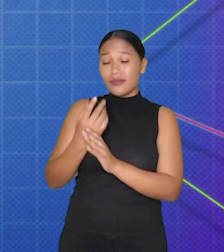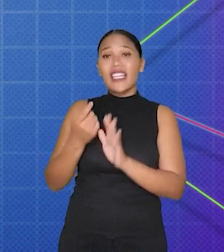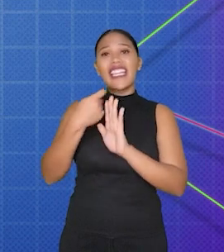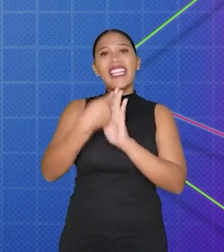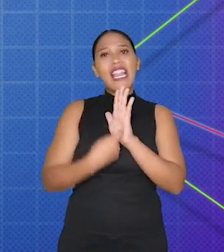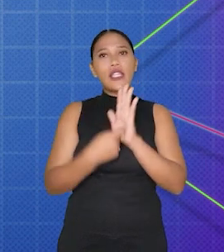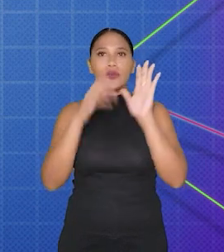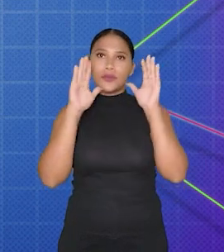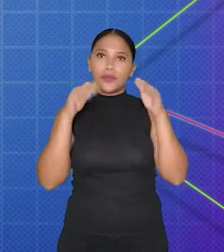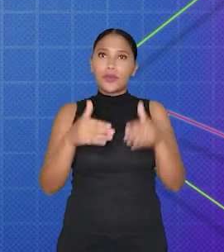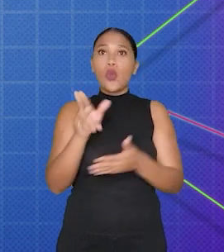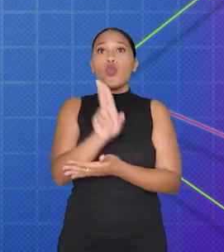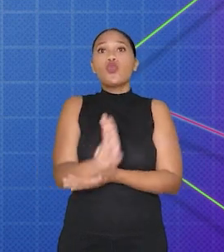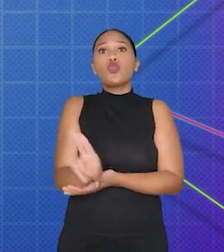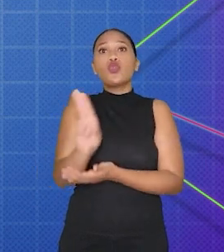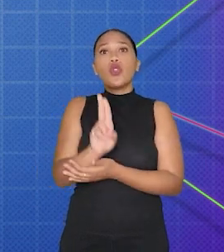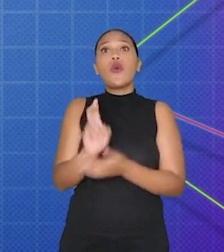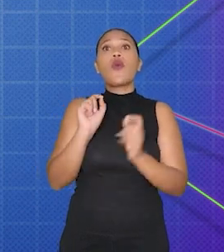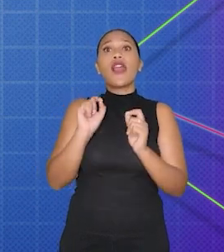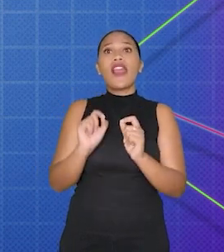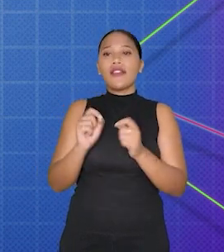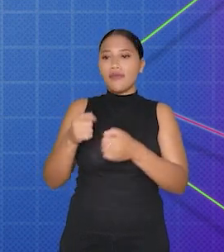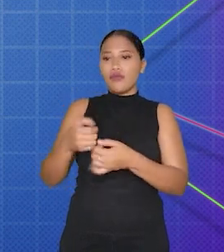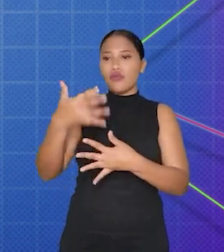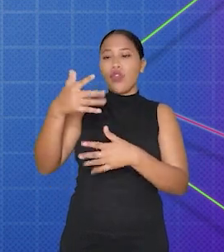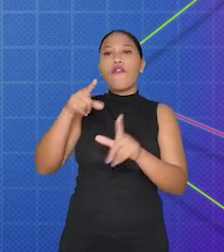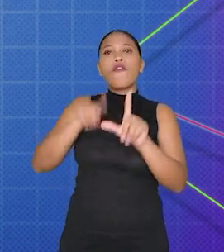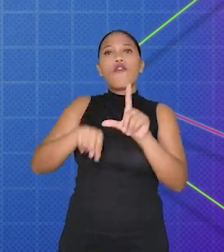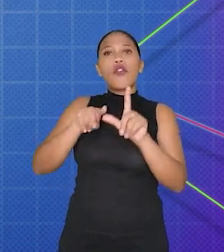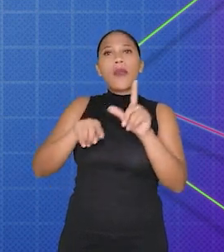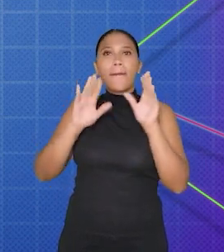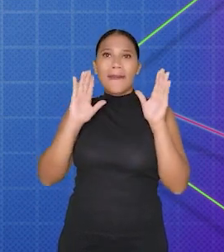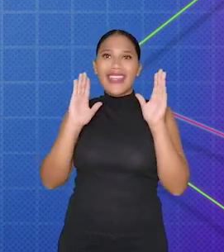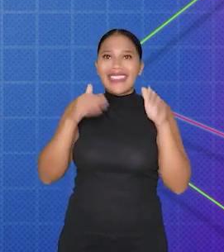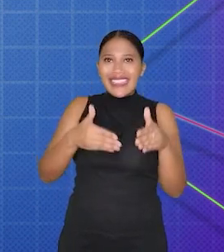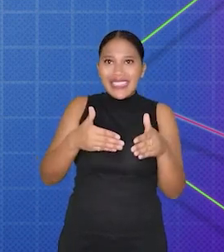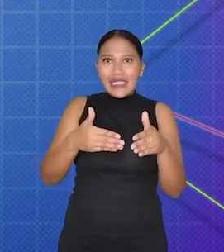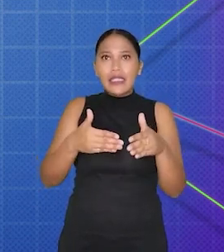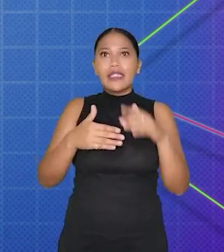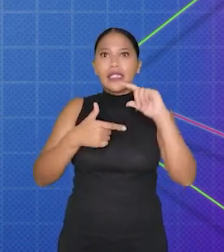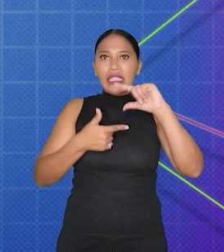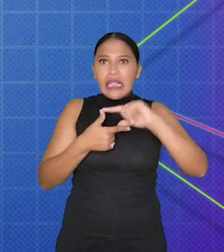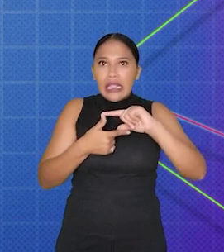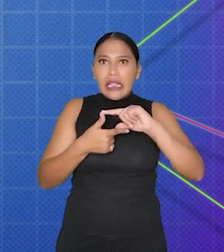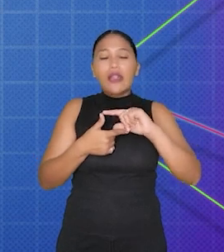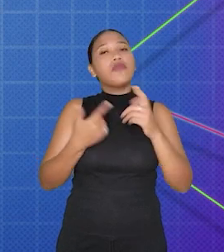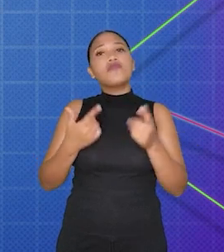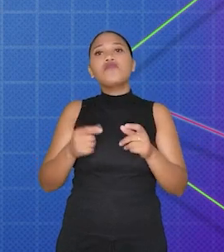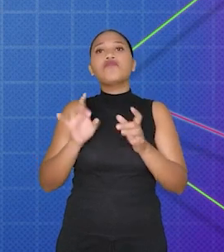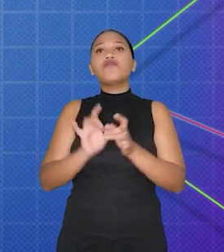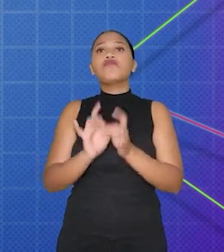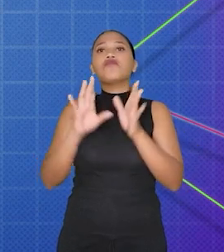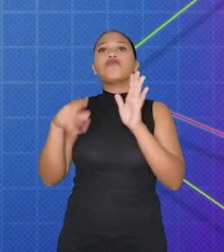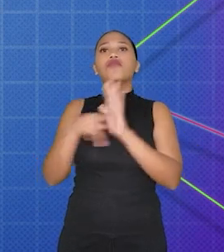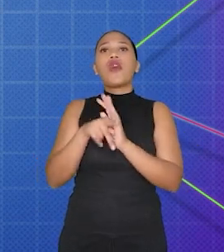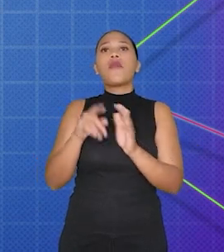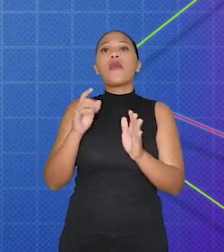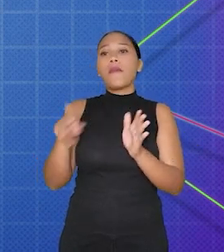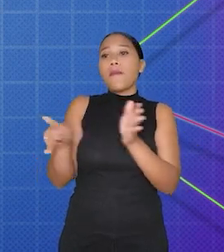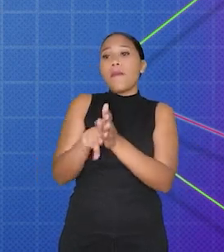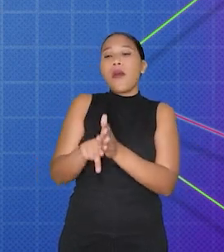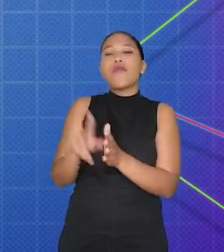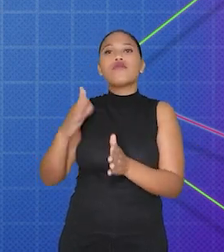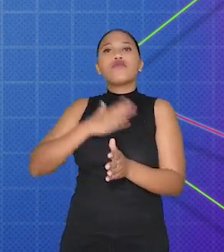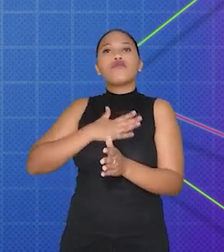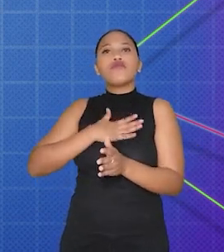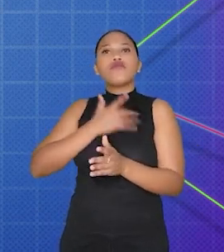personalizados em jogos usando gráficos de fontes em vez de fontes padrão. Isso permite que os desenvolvedores personalizem